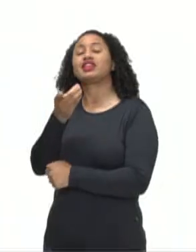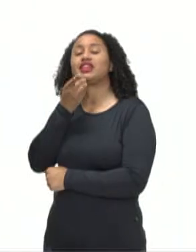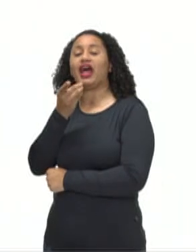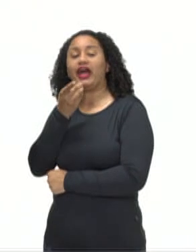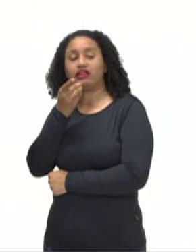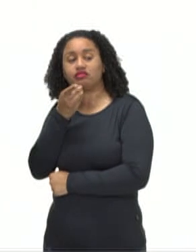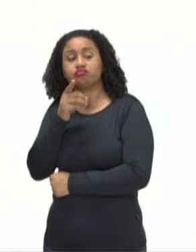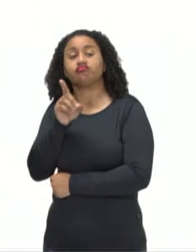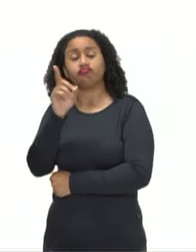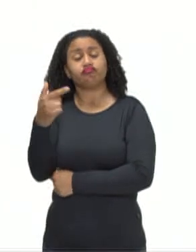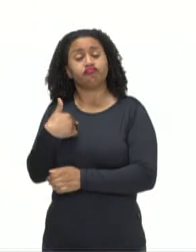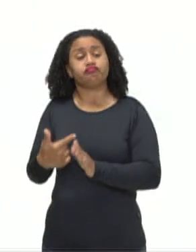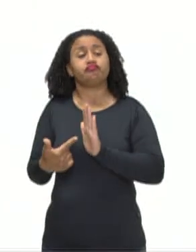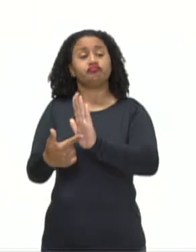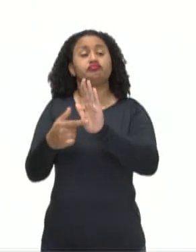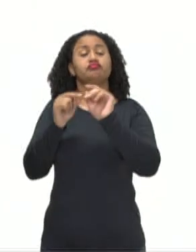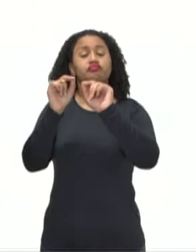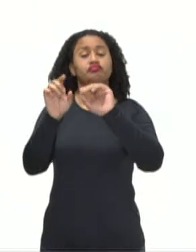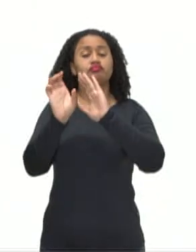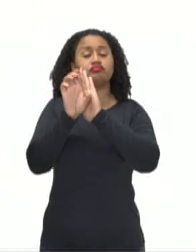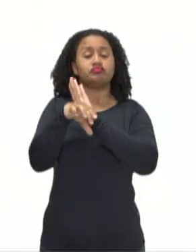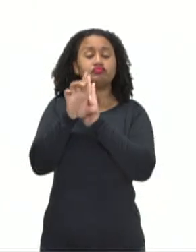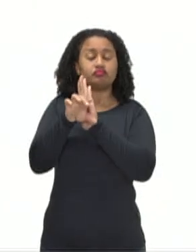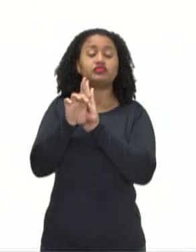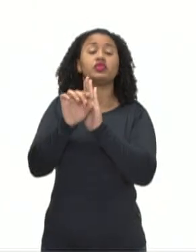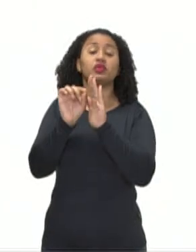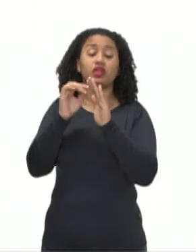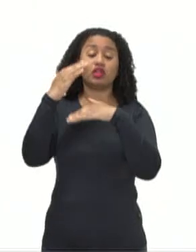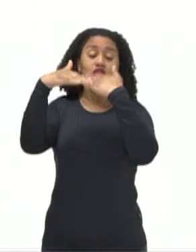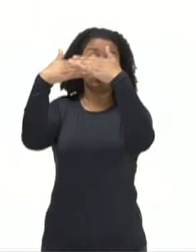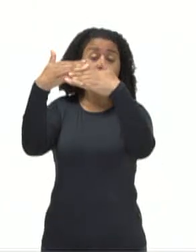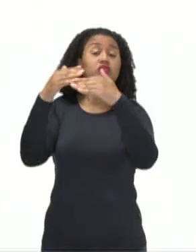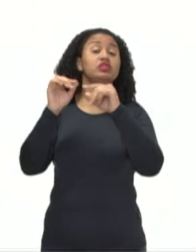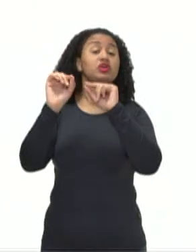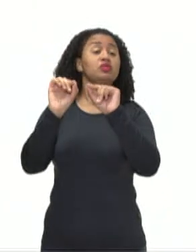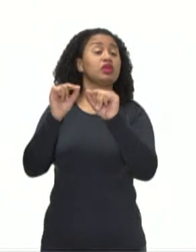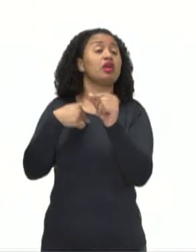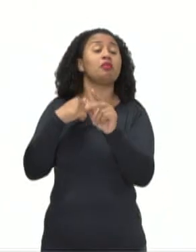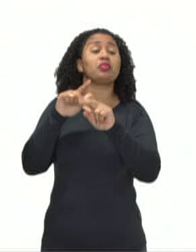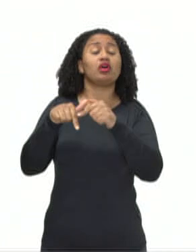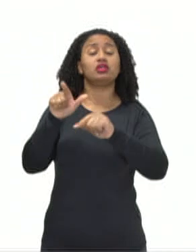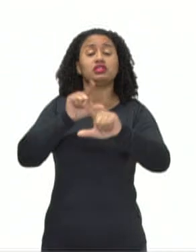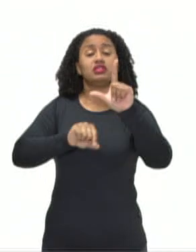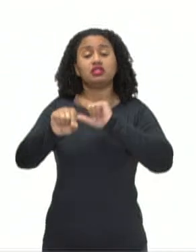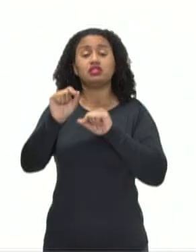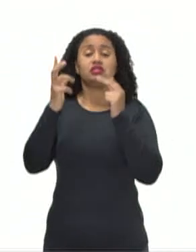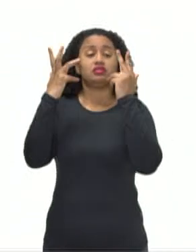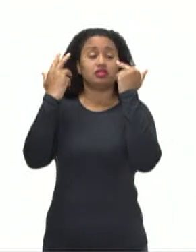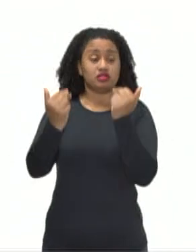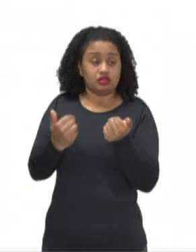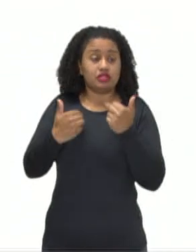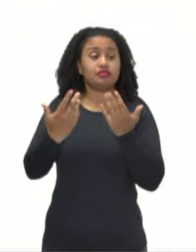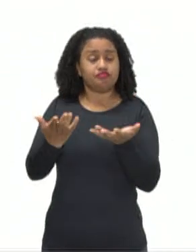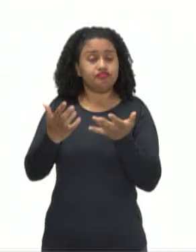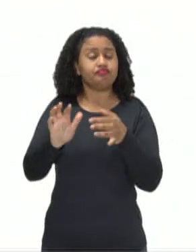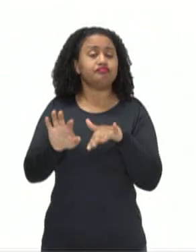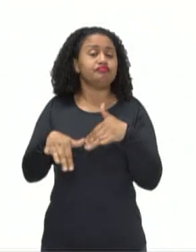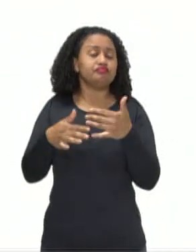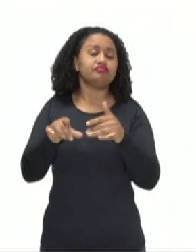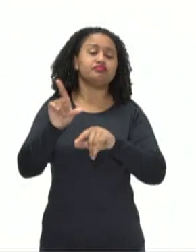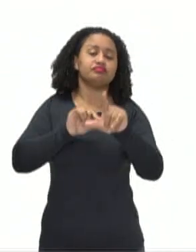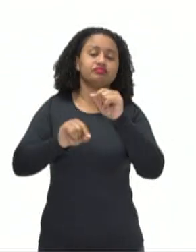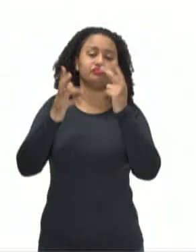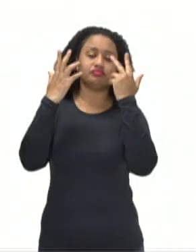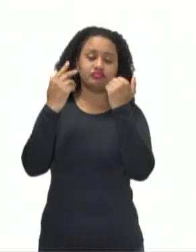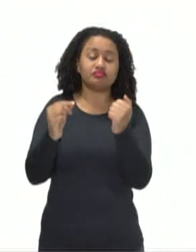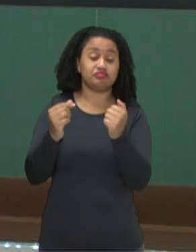O Darwin apresenta, então, o conceito de evolução nos seres vivos através da seleção natural. Então, a seleção